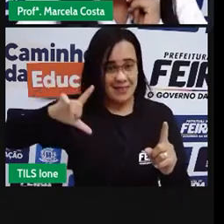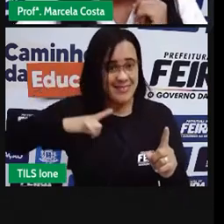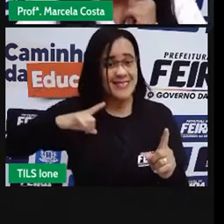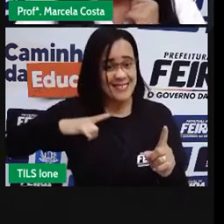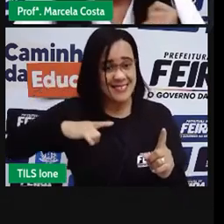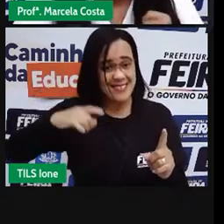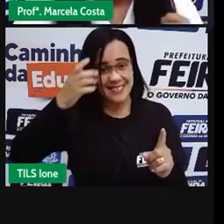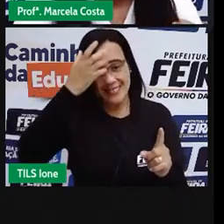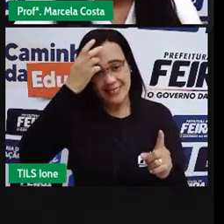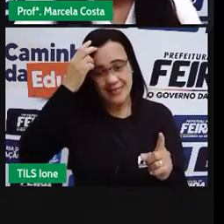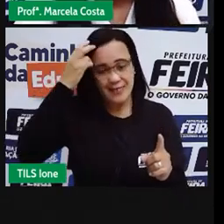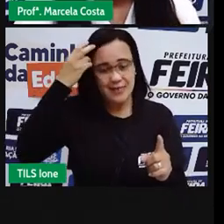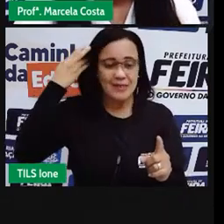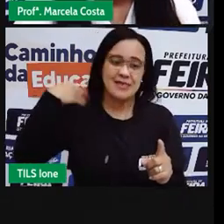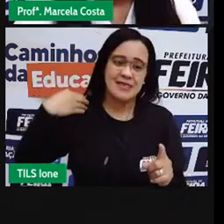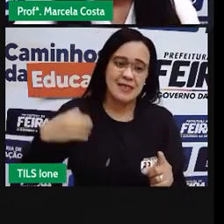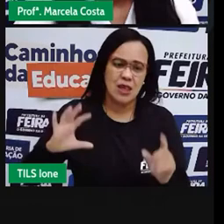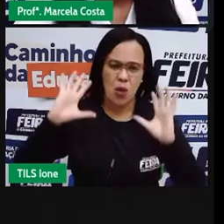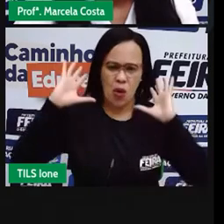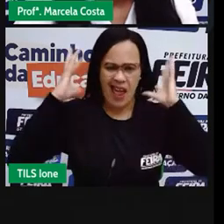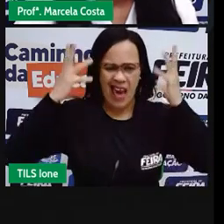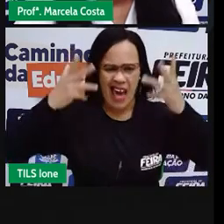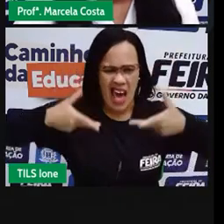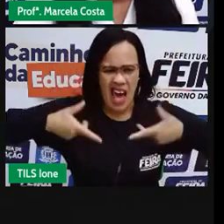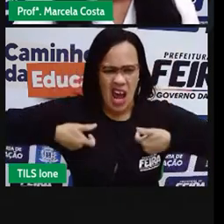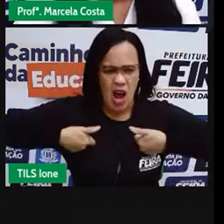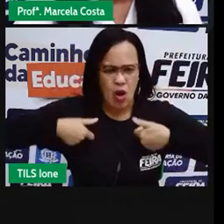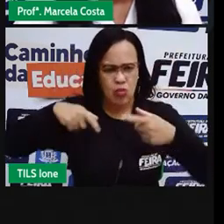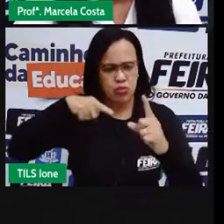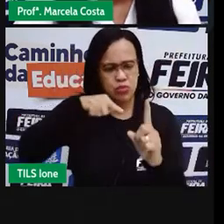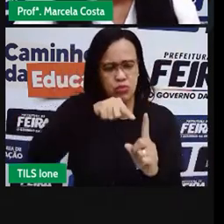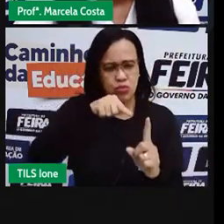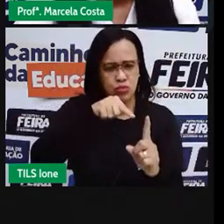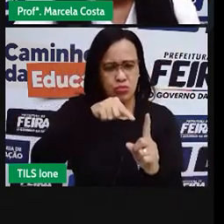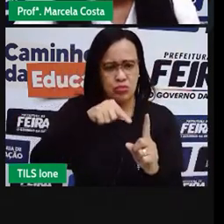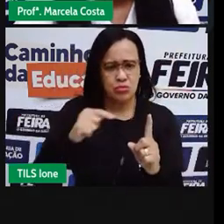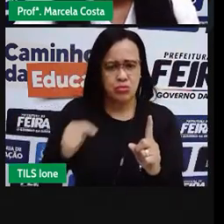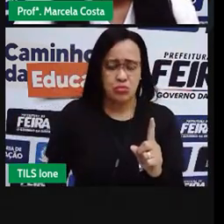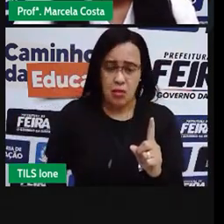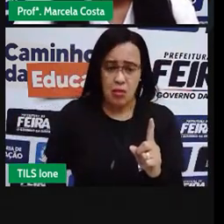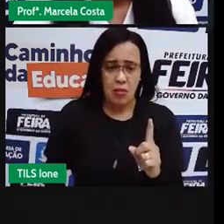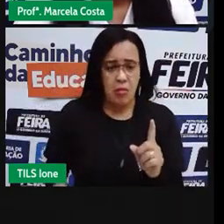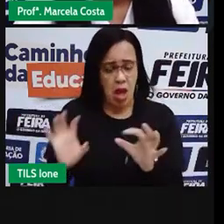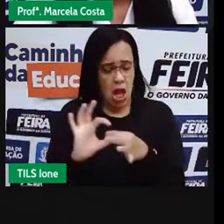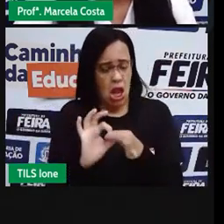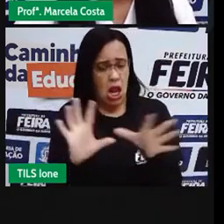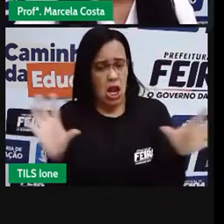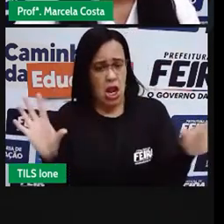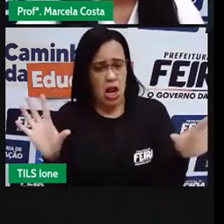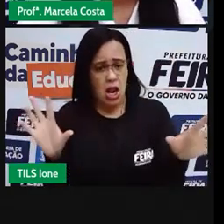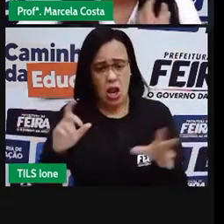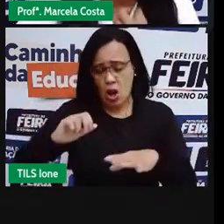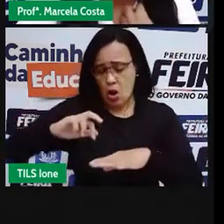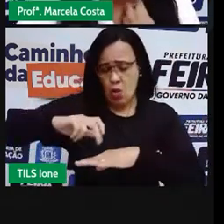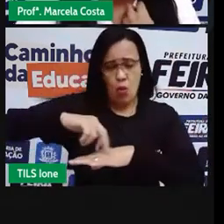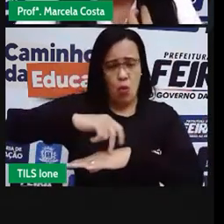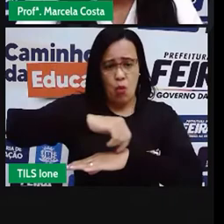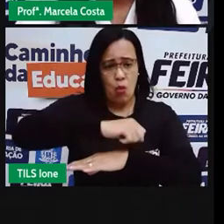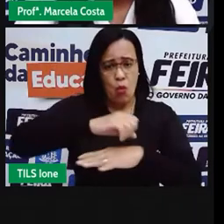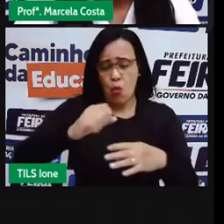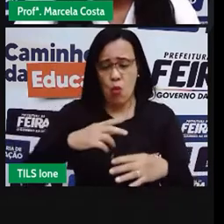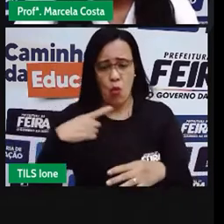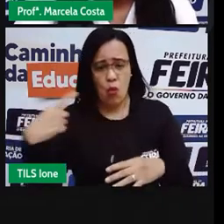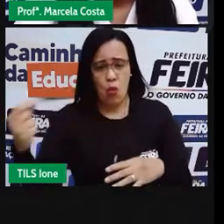E o leão? Quando o leão deixou o rato embora, ele teve